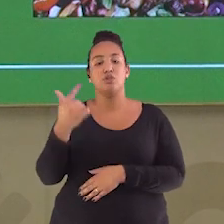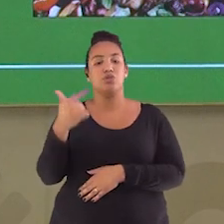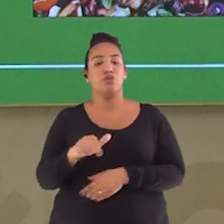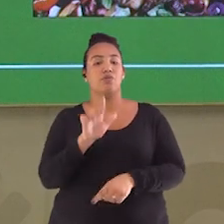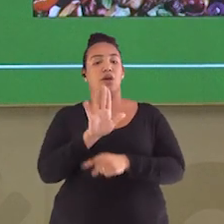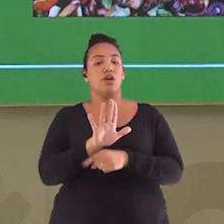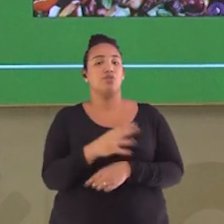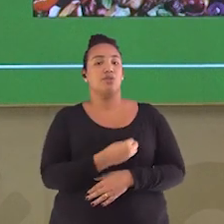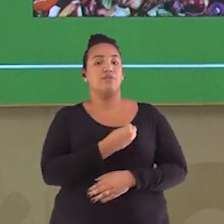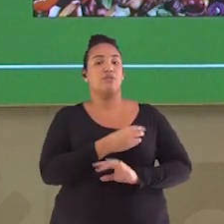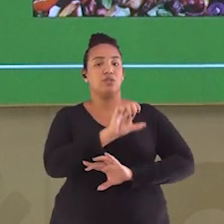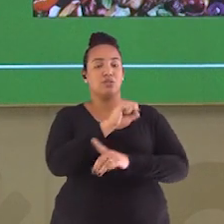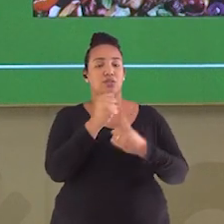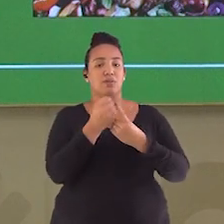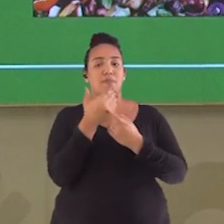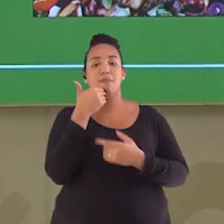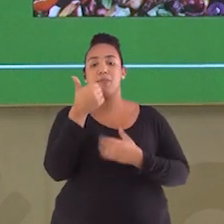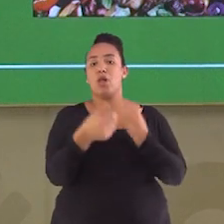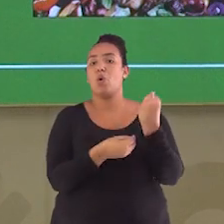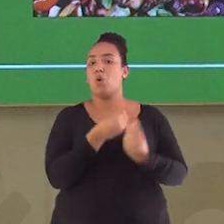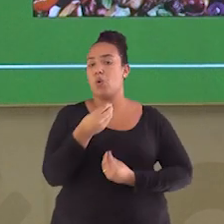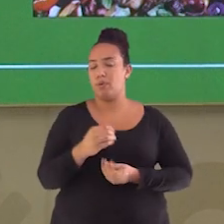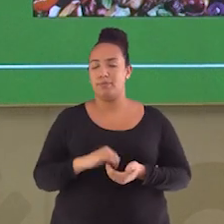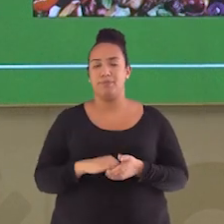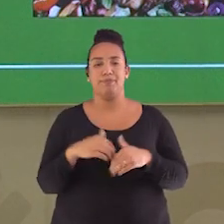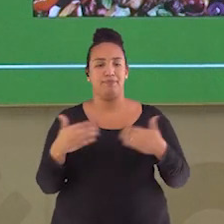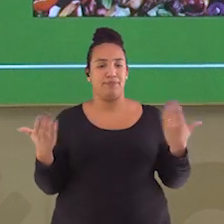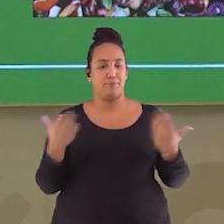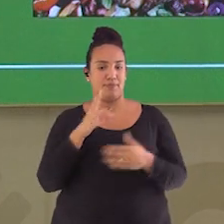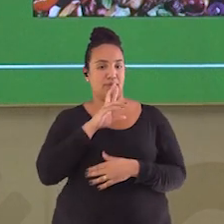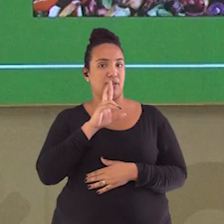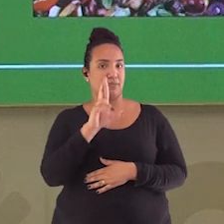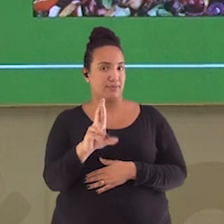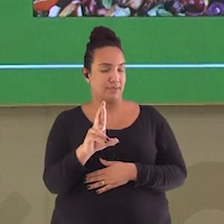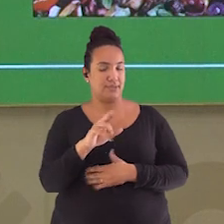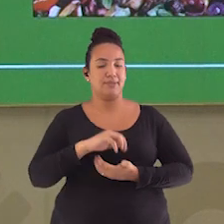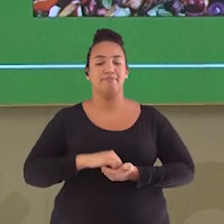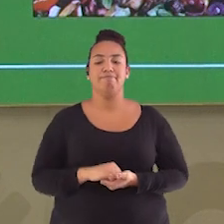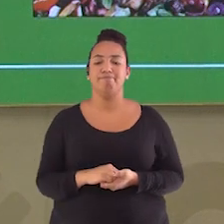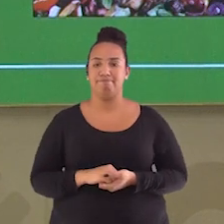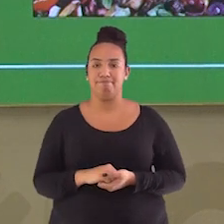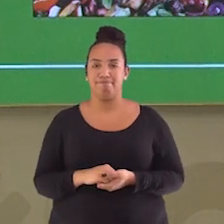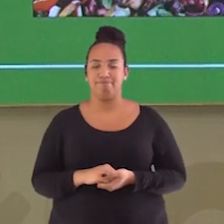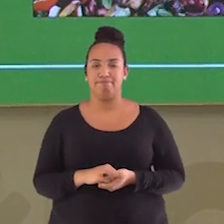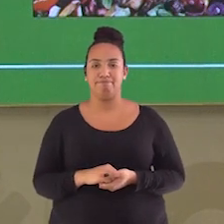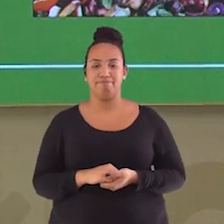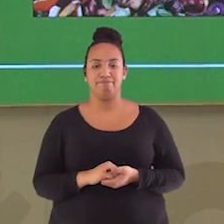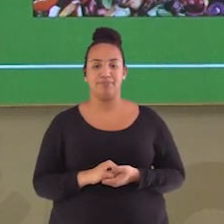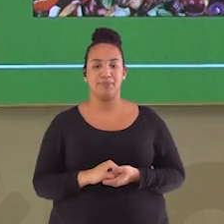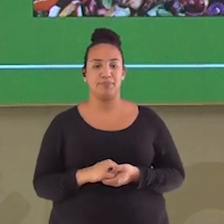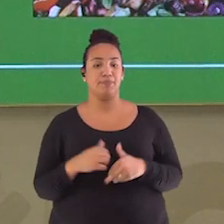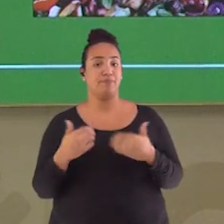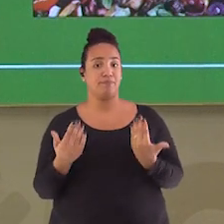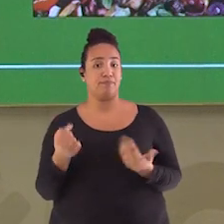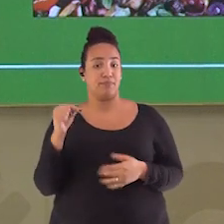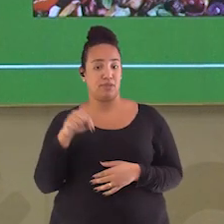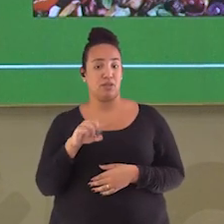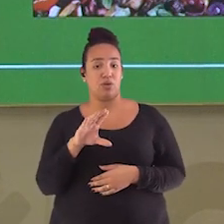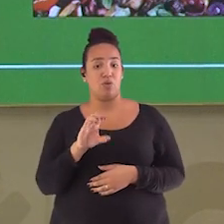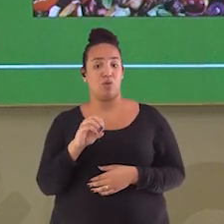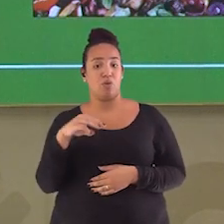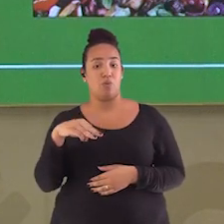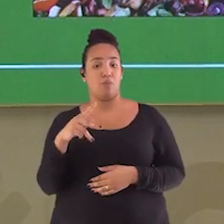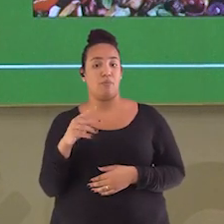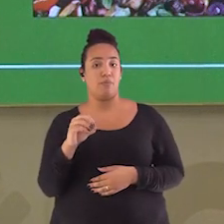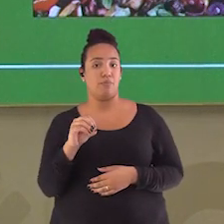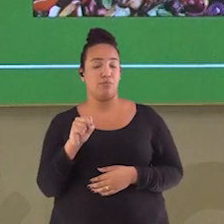a qualidade de vida na sociedade? E agora, a nossa correção. A prática de compostagem resulta na redução